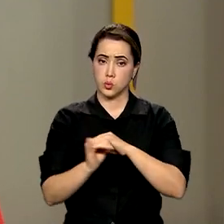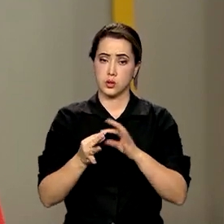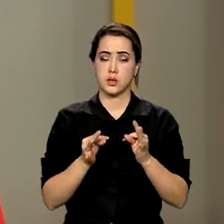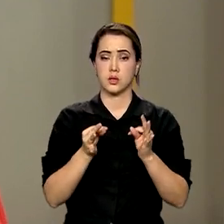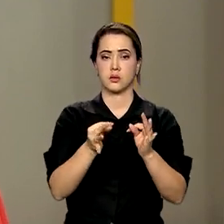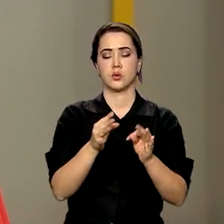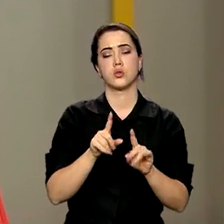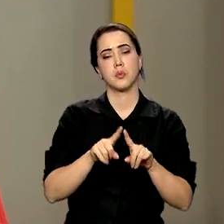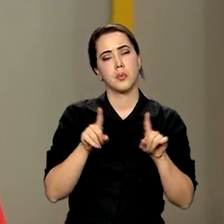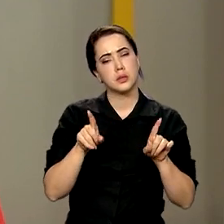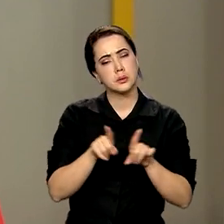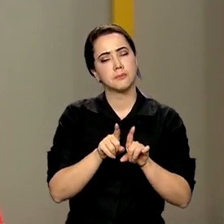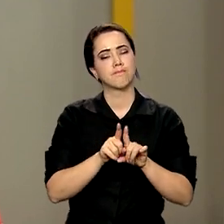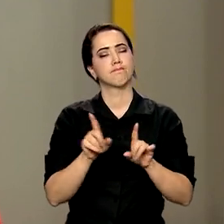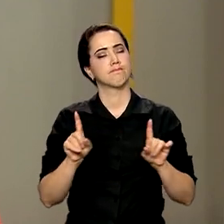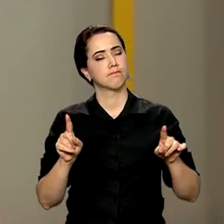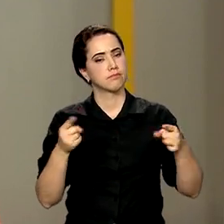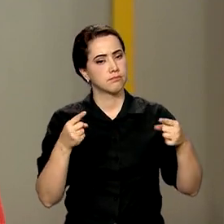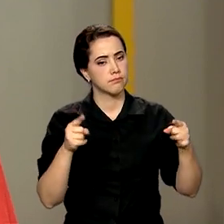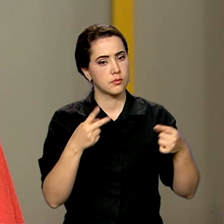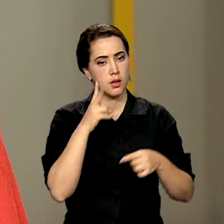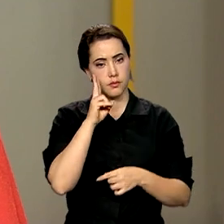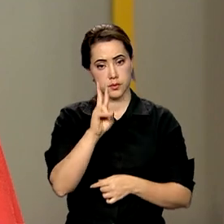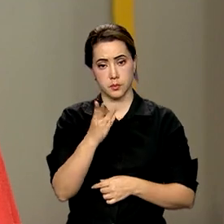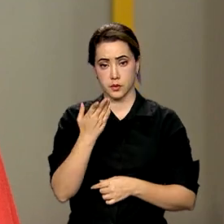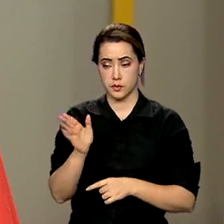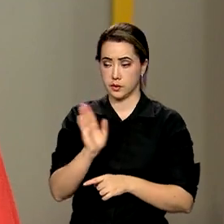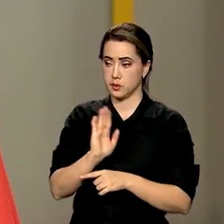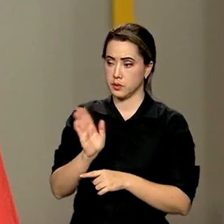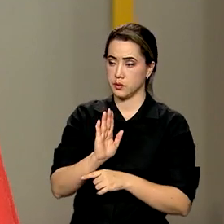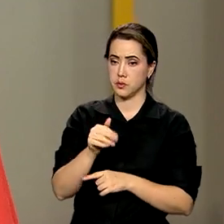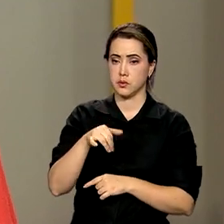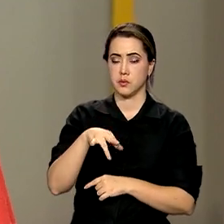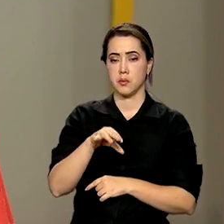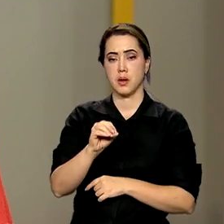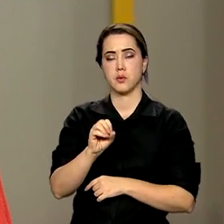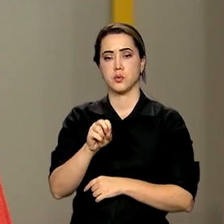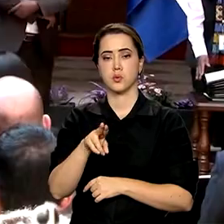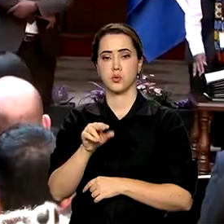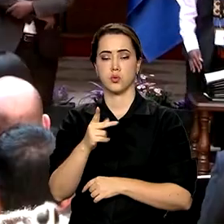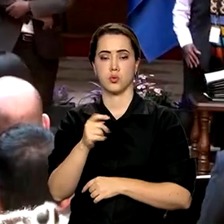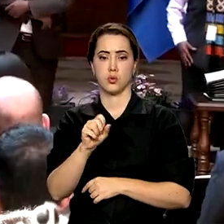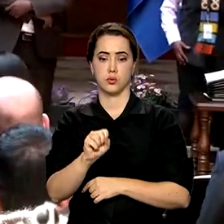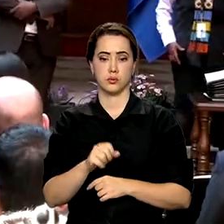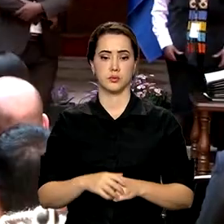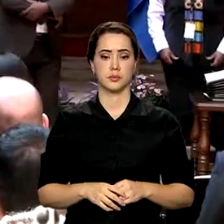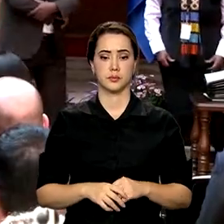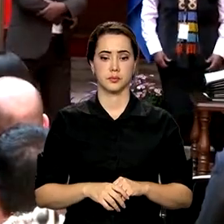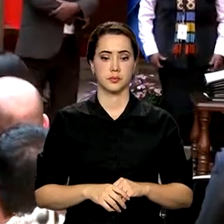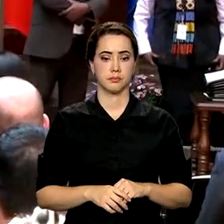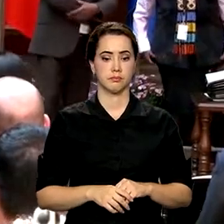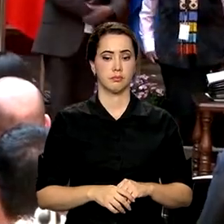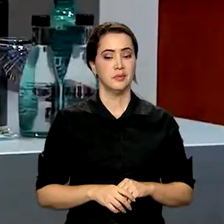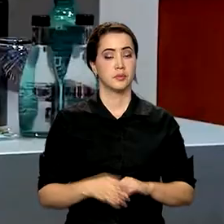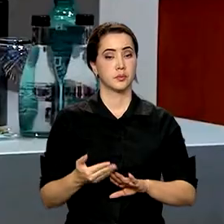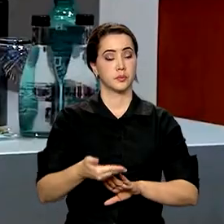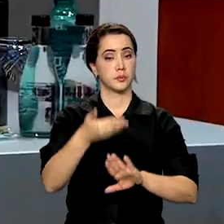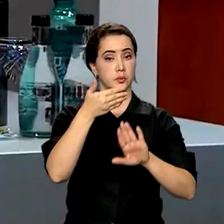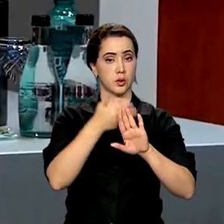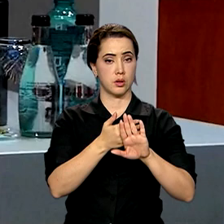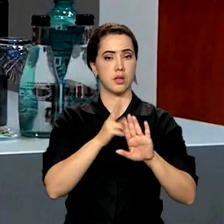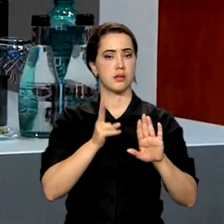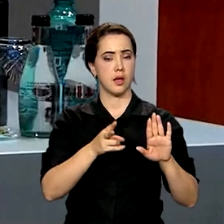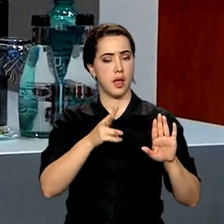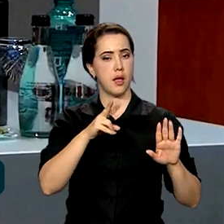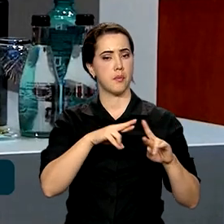Mas também existem desafios. A gente confere agora na reportagem de Marcos Uchoa. Por trás de cada reunião, por trás da